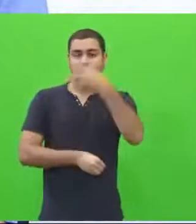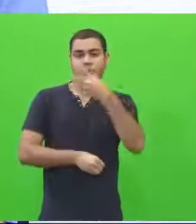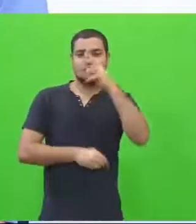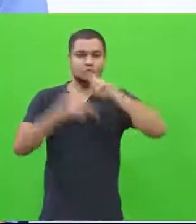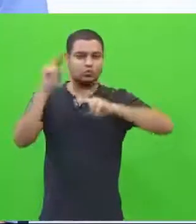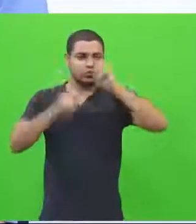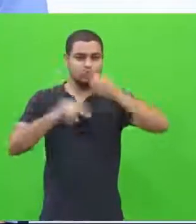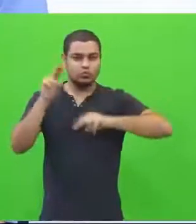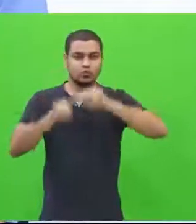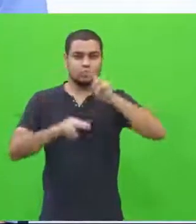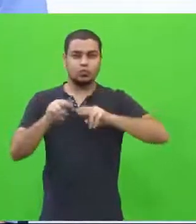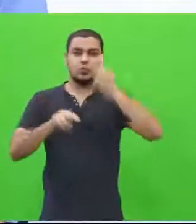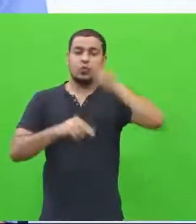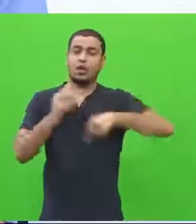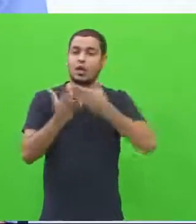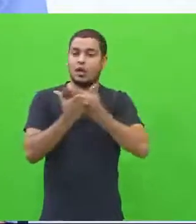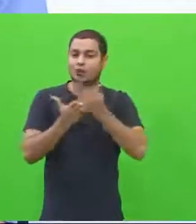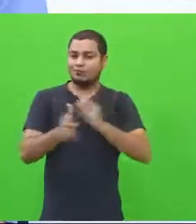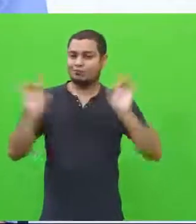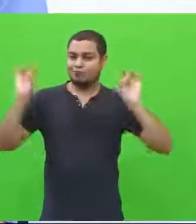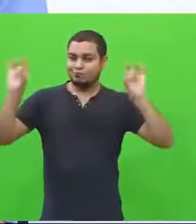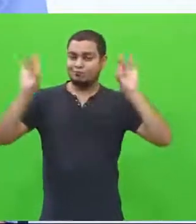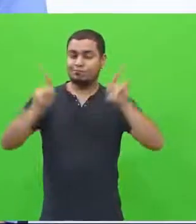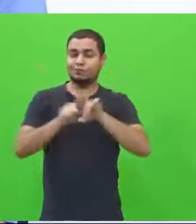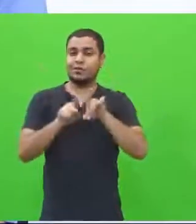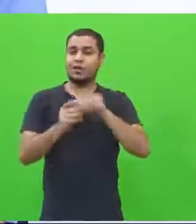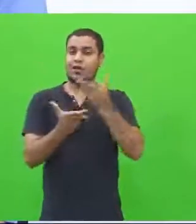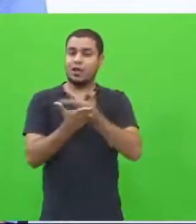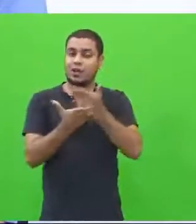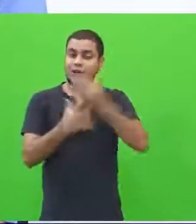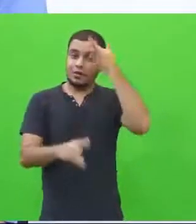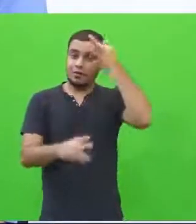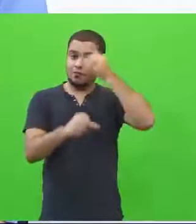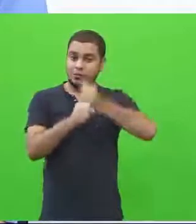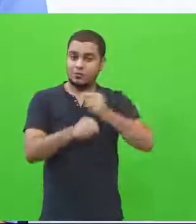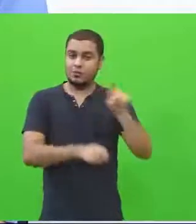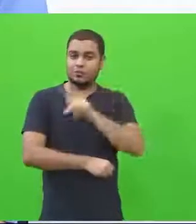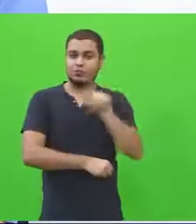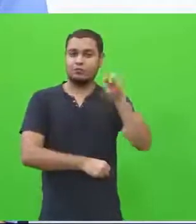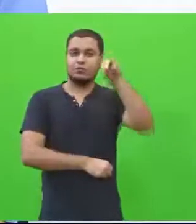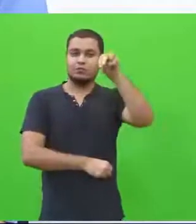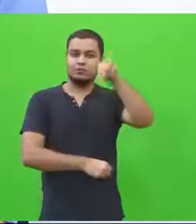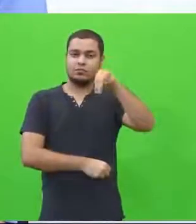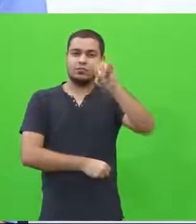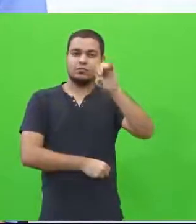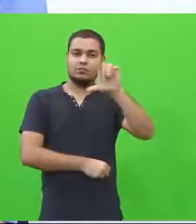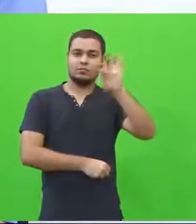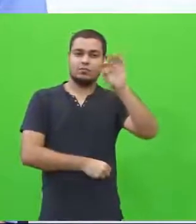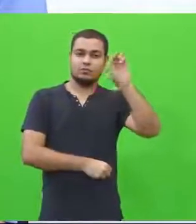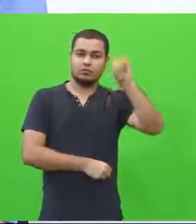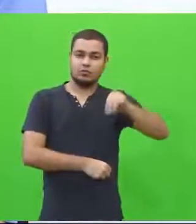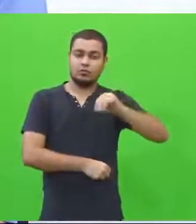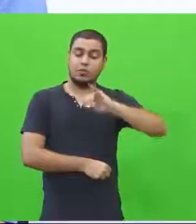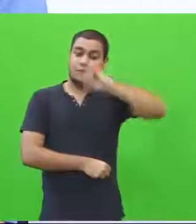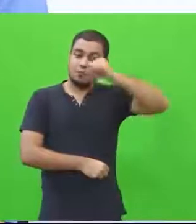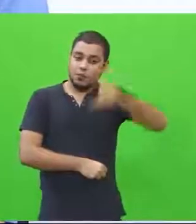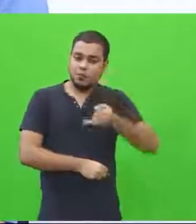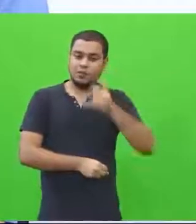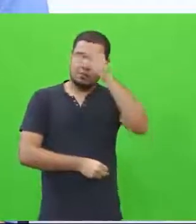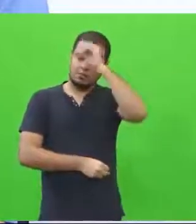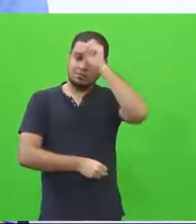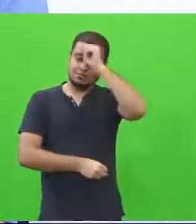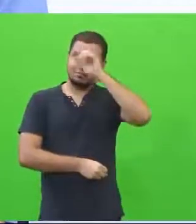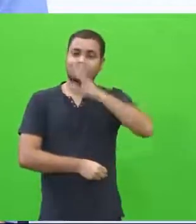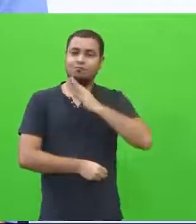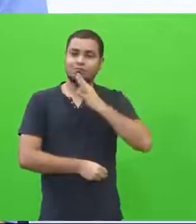junho com uma aula show de bola, a aula de física do professor Newton. Aproveitem essa manhã de conhecimento e